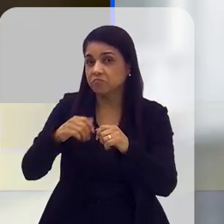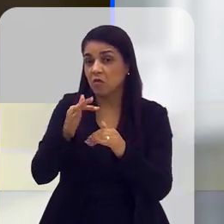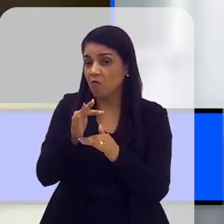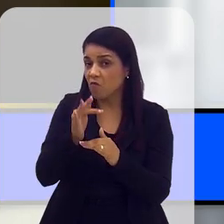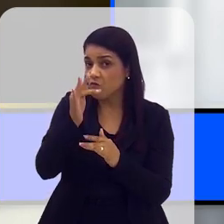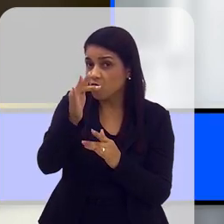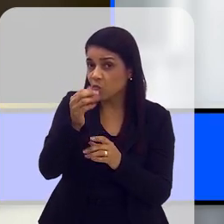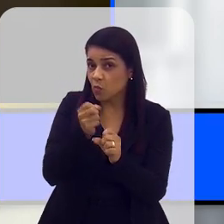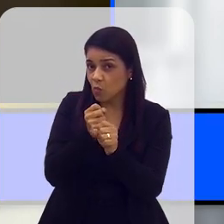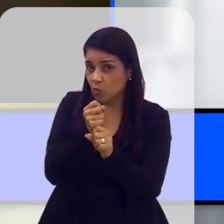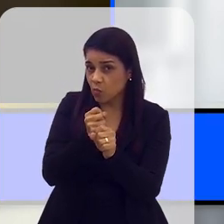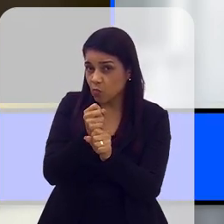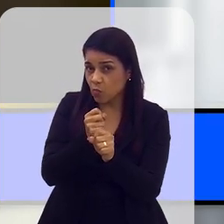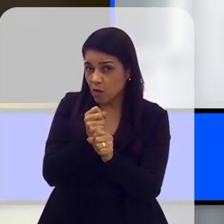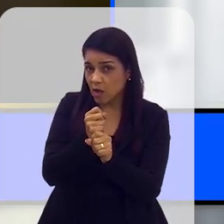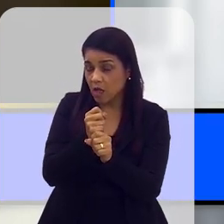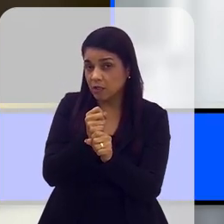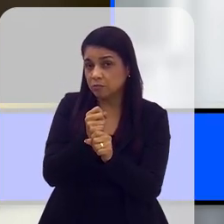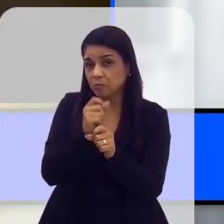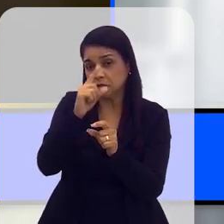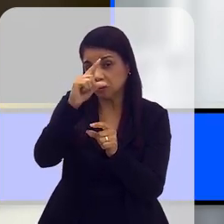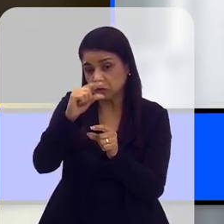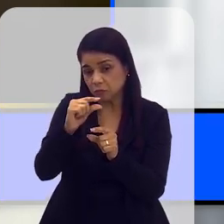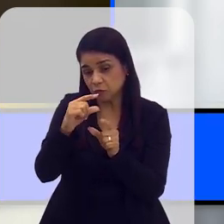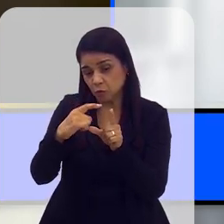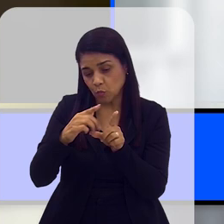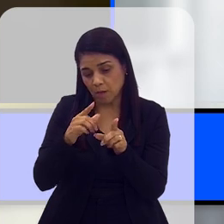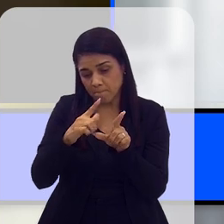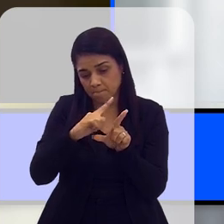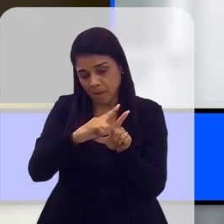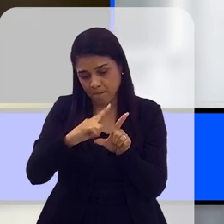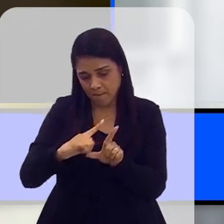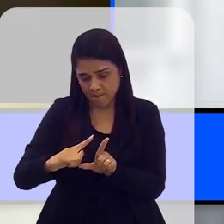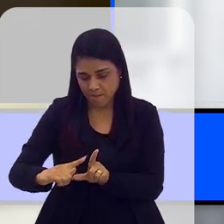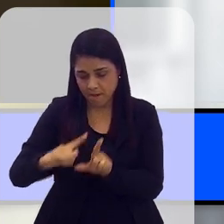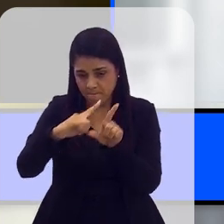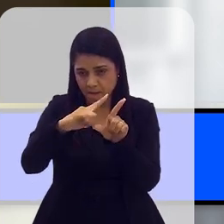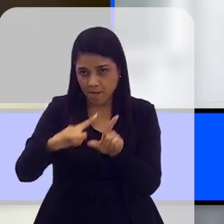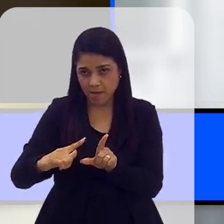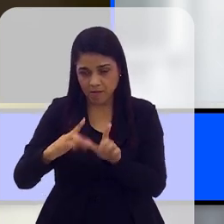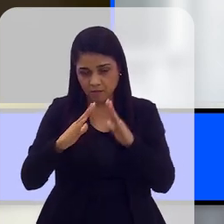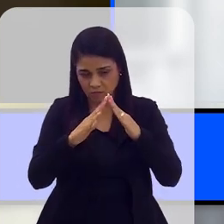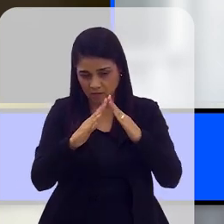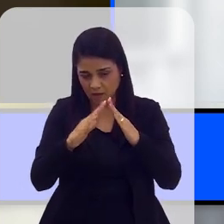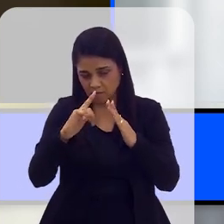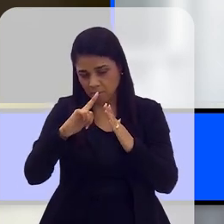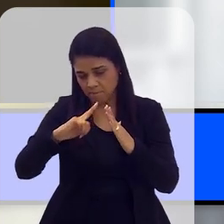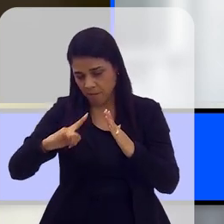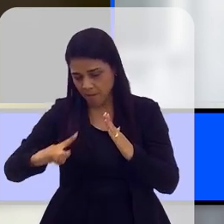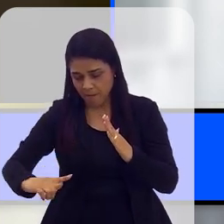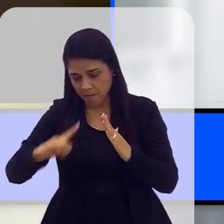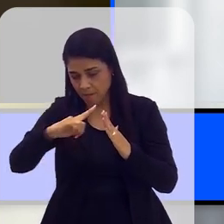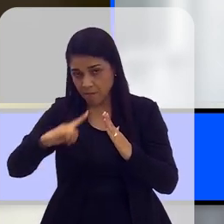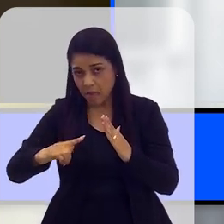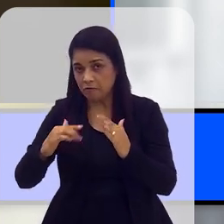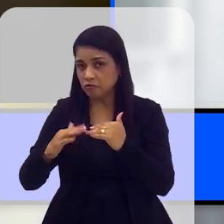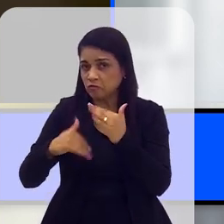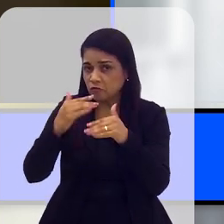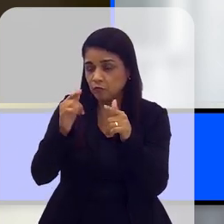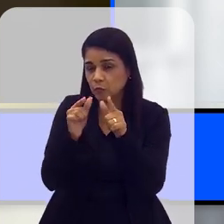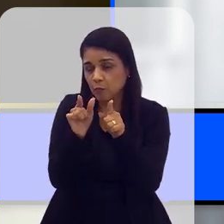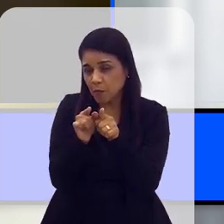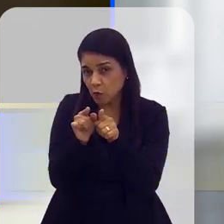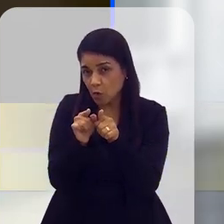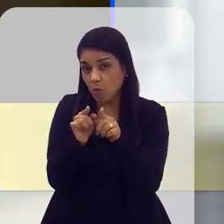provavelmente, nos próximos anos, pode ser que essas placas sejam reduzidas, pode ser que esse reúso seja mais desenvolvido,